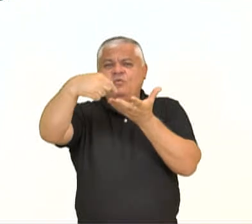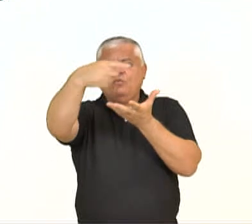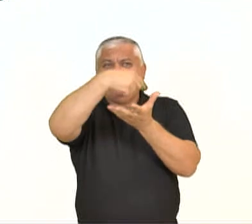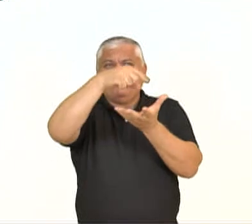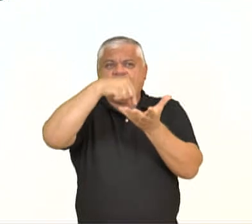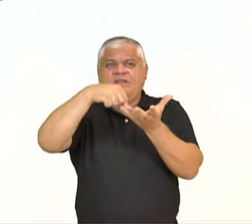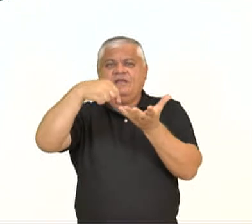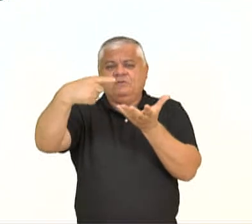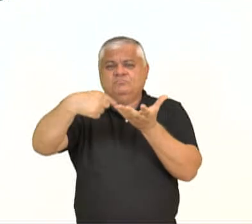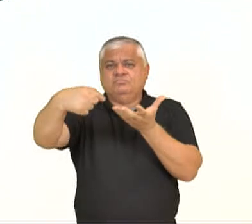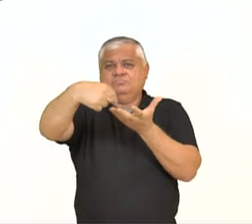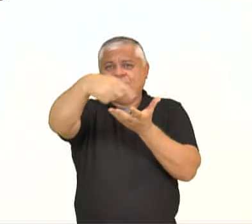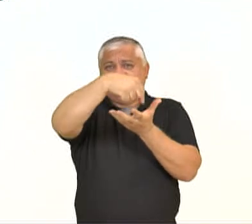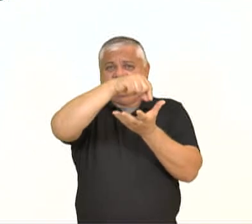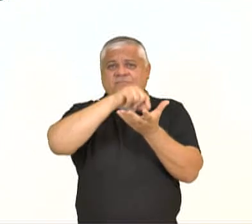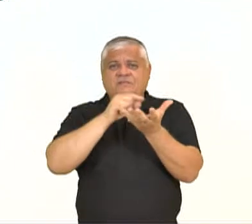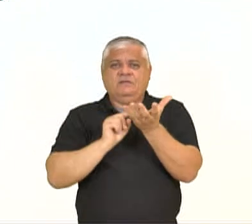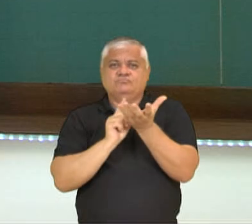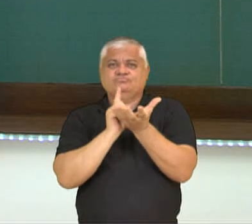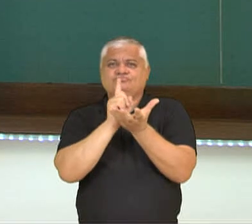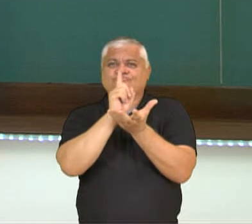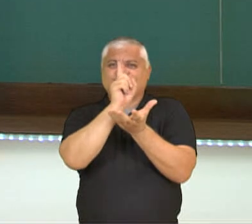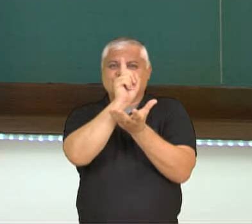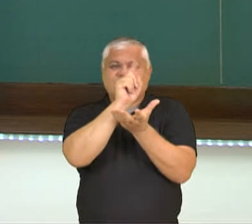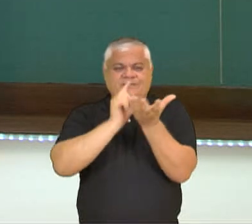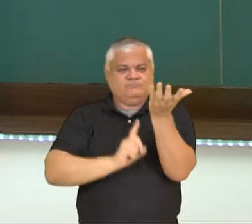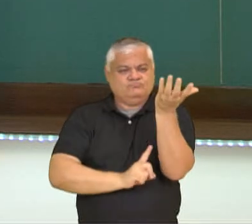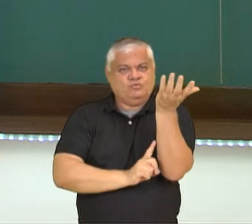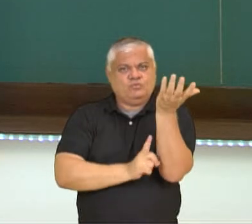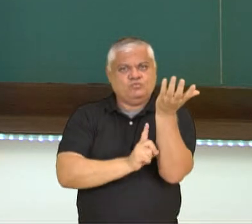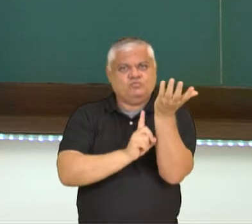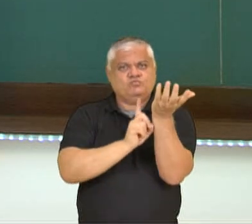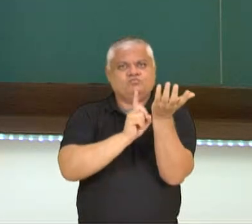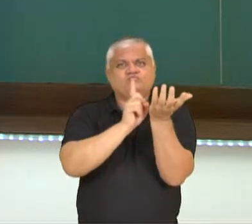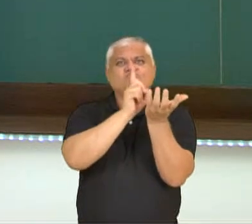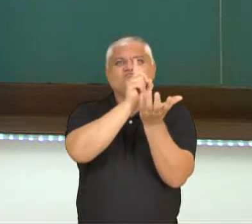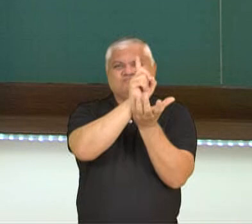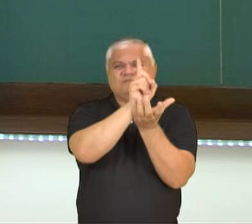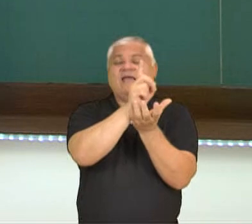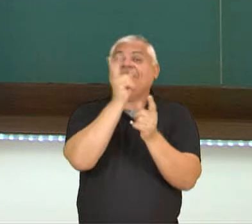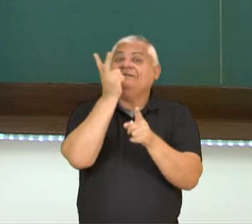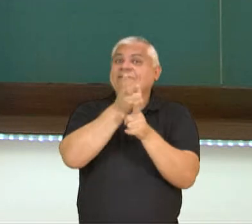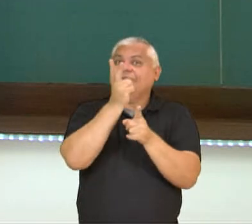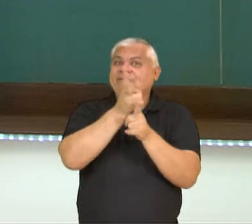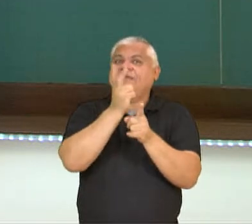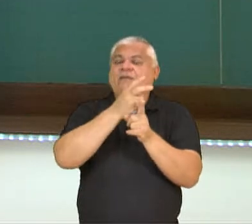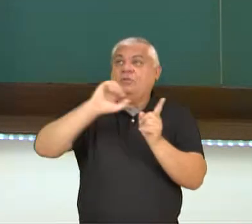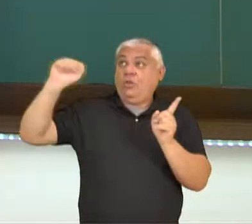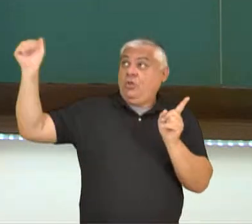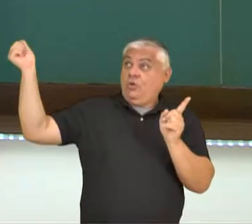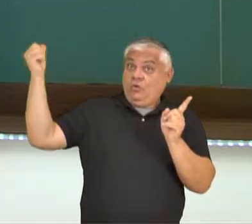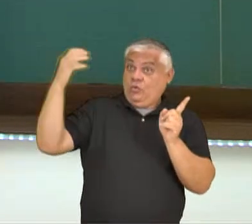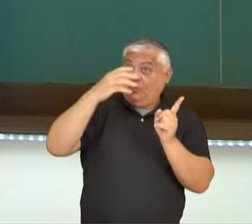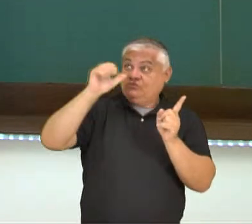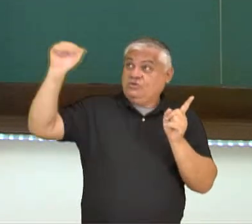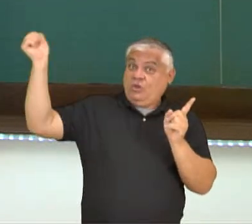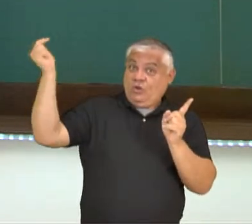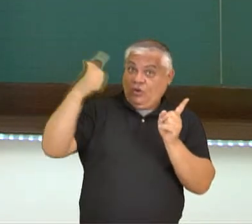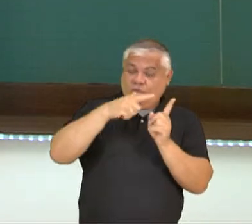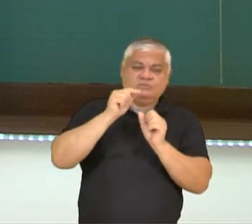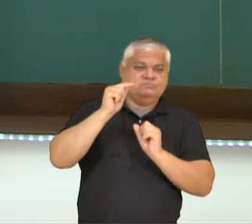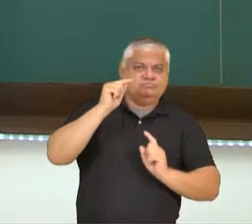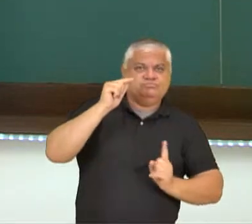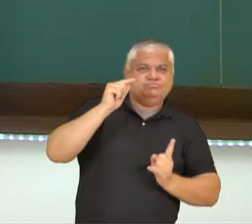apical ou gema terminal, para promover esse crescimento da planta sempre atrás da luz. Então, a planta, ela está a todo momento